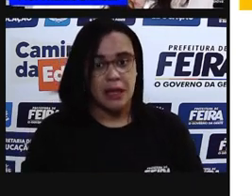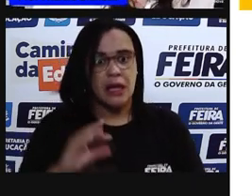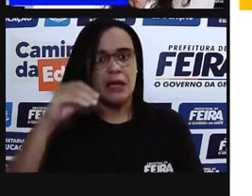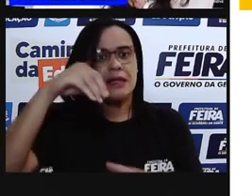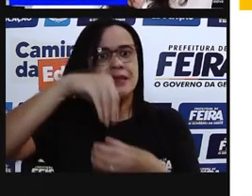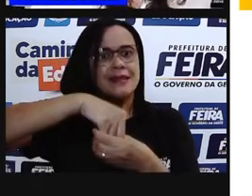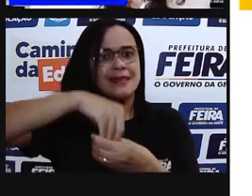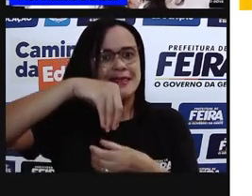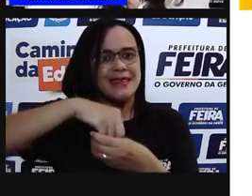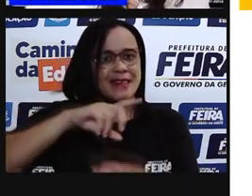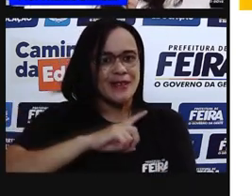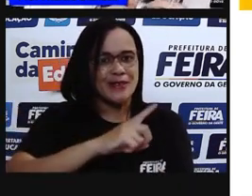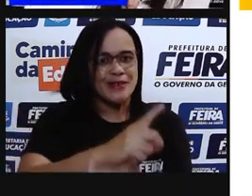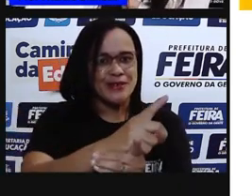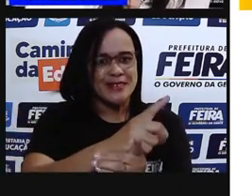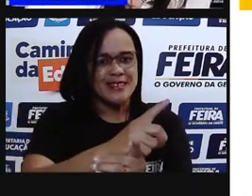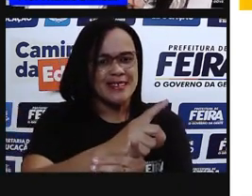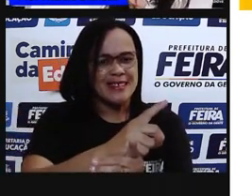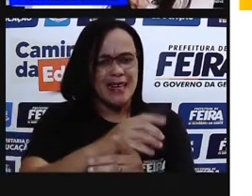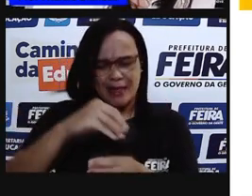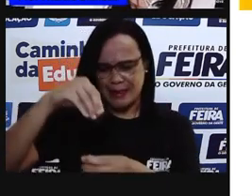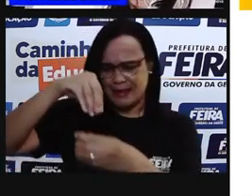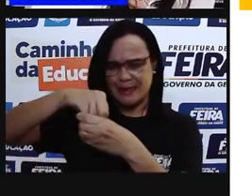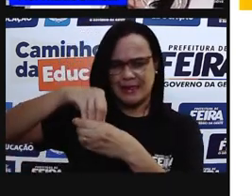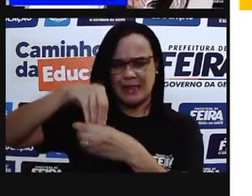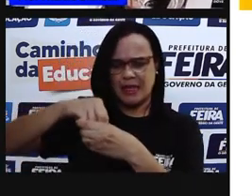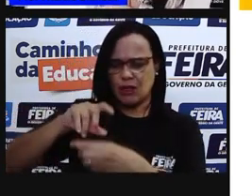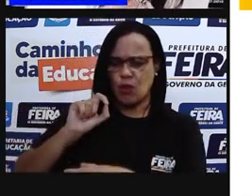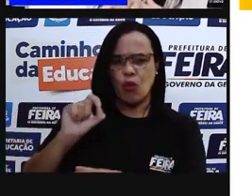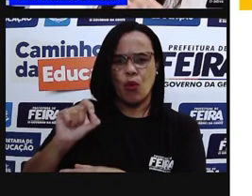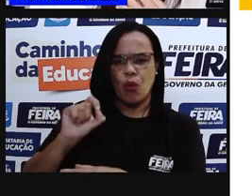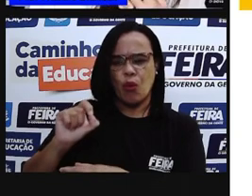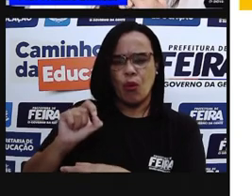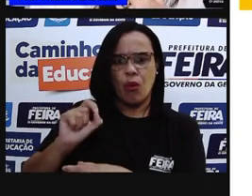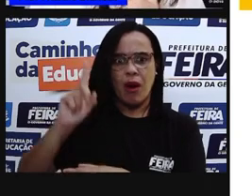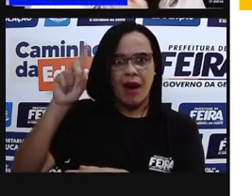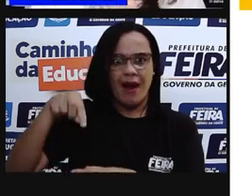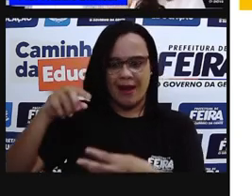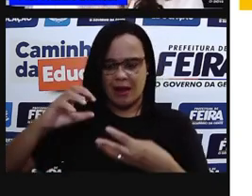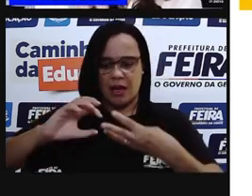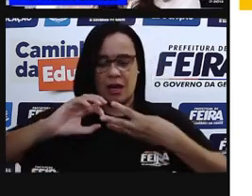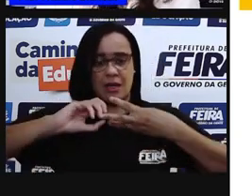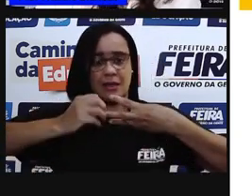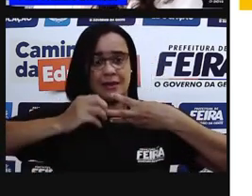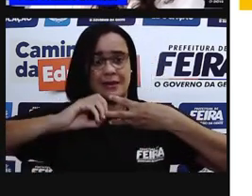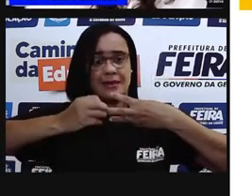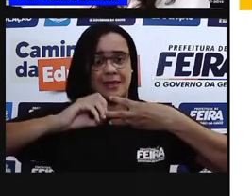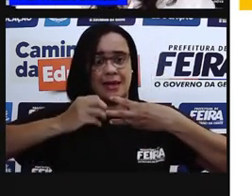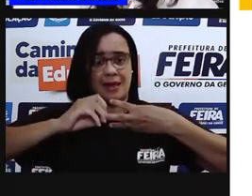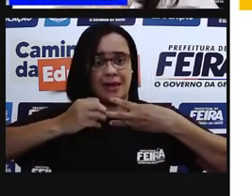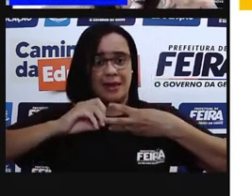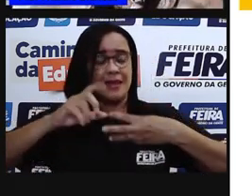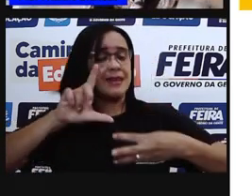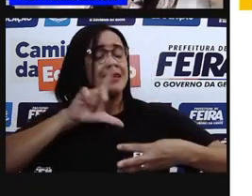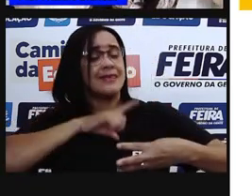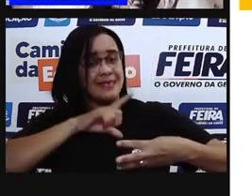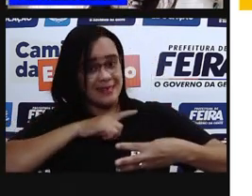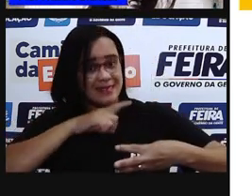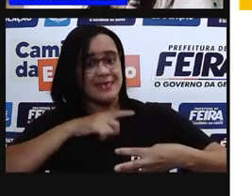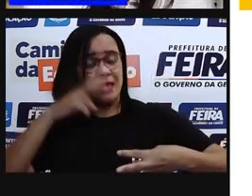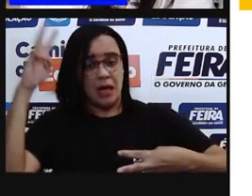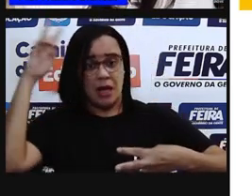nossa célula. É na nossa célula, nas nossas células, o ser humano é